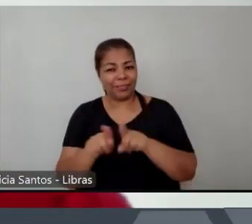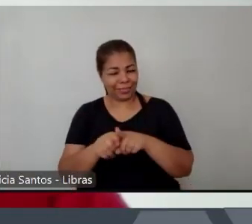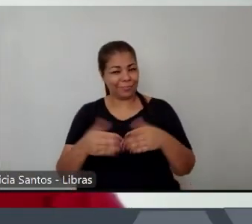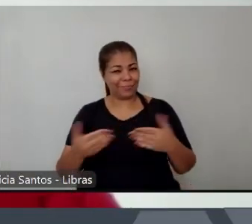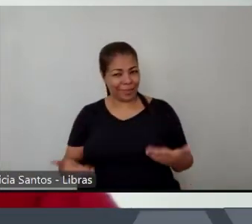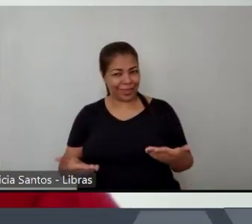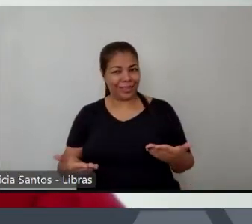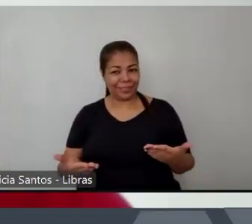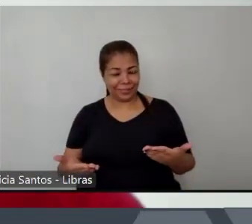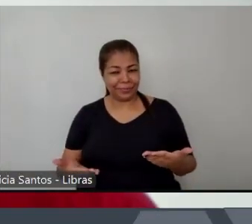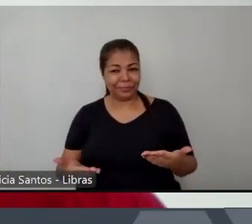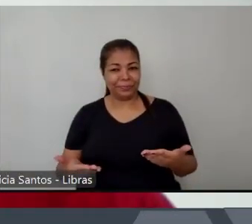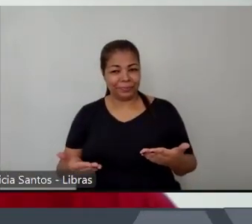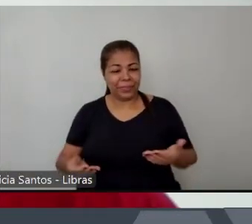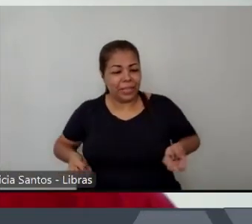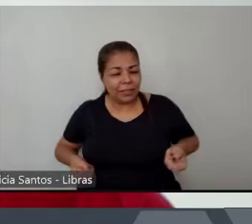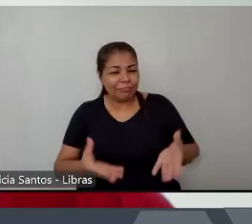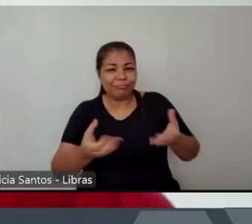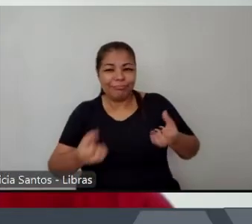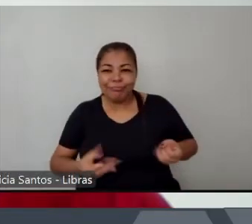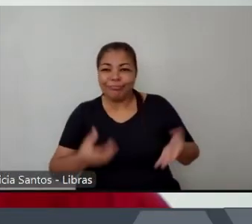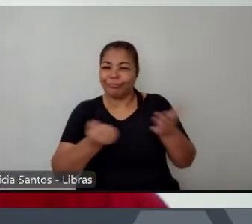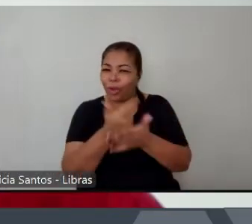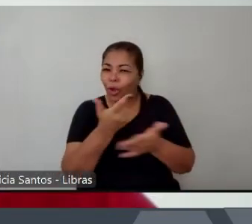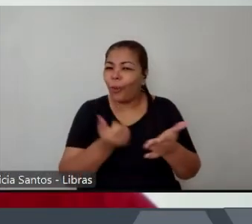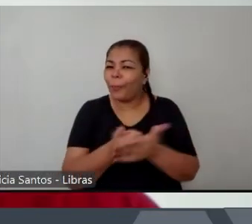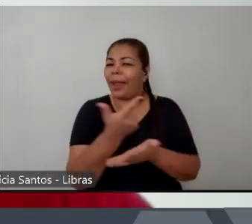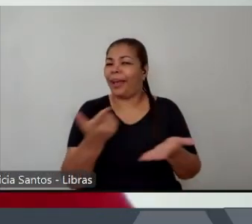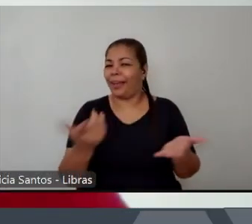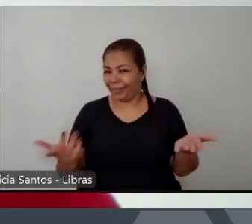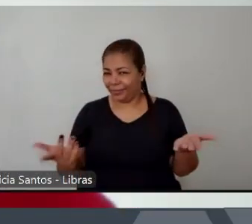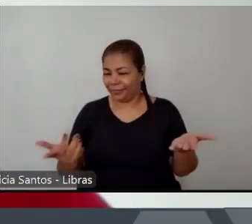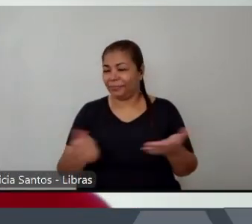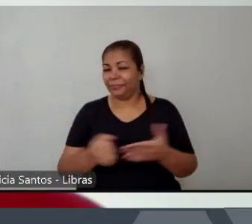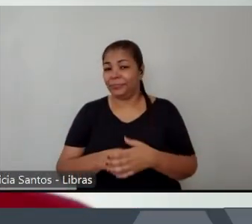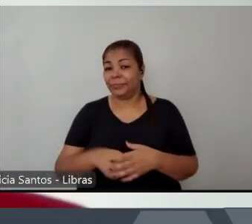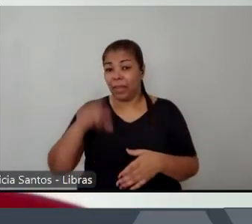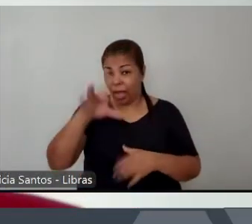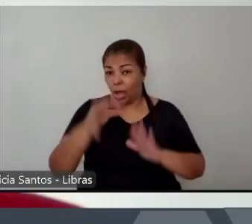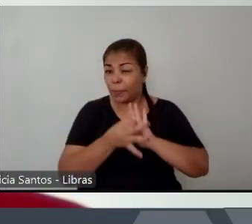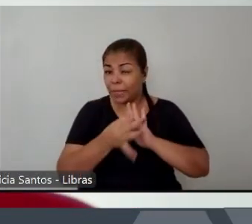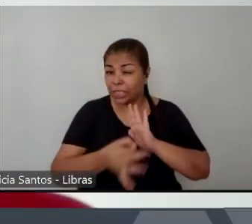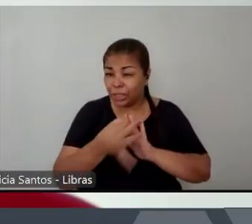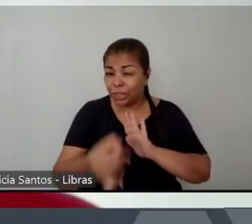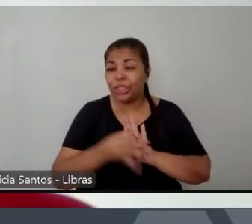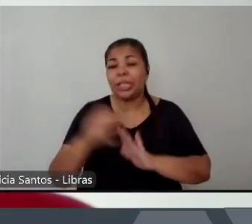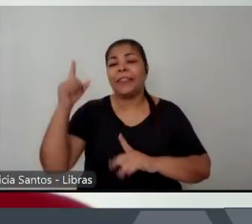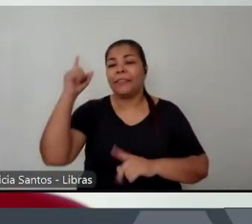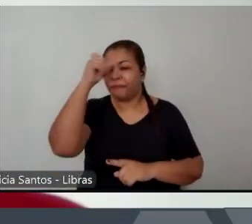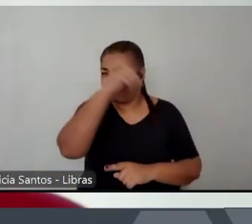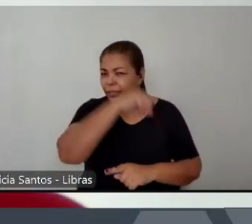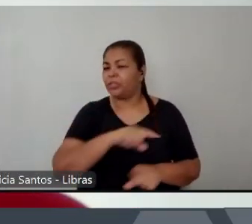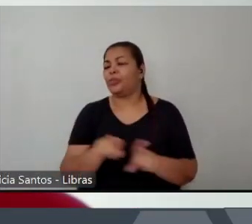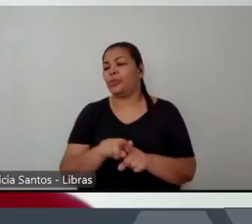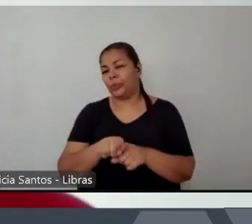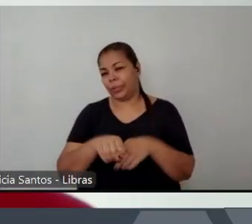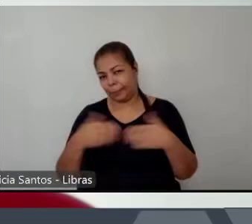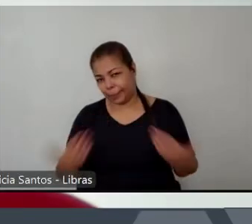do consumo da ostentação né e é uma crítica muito mais difícil e ao que parece